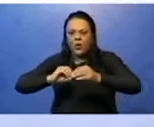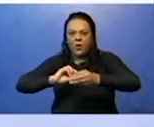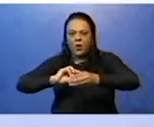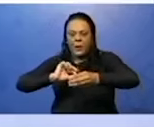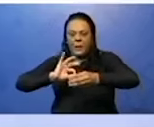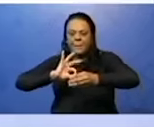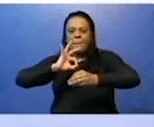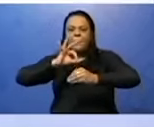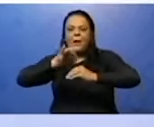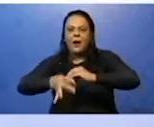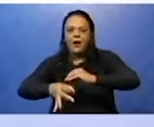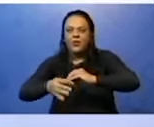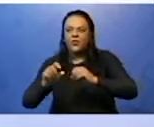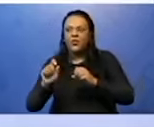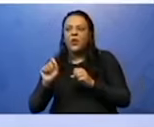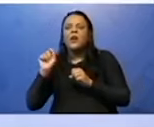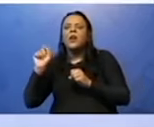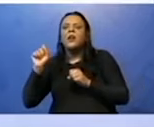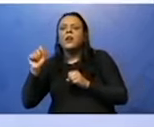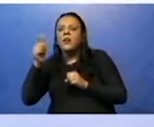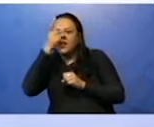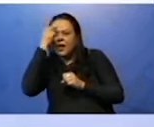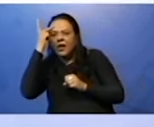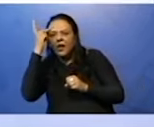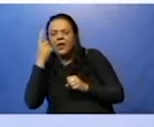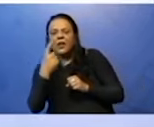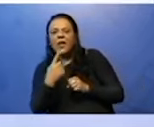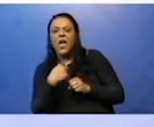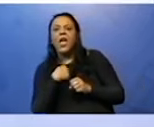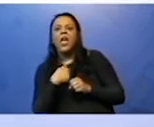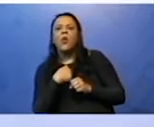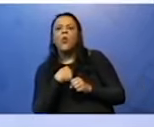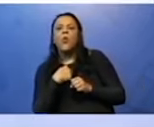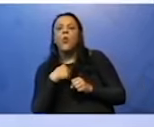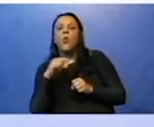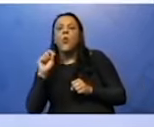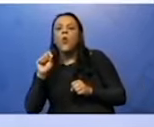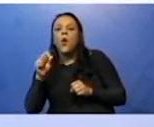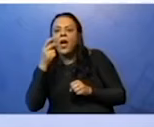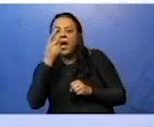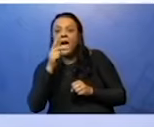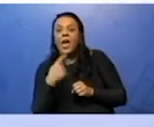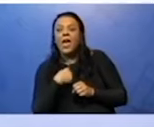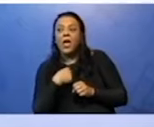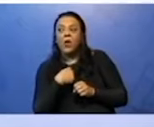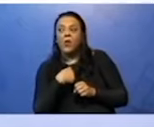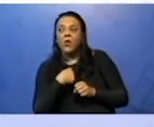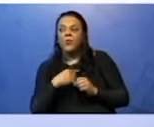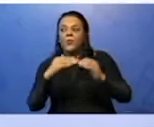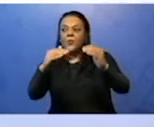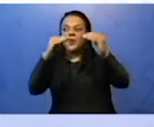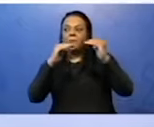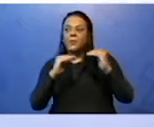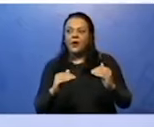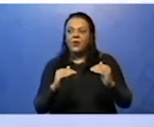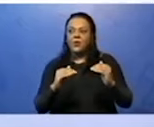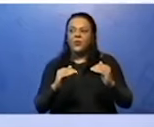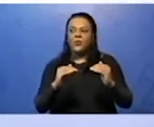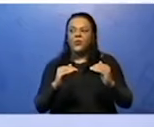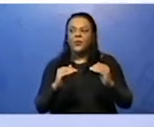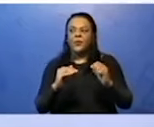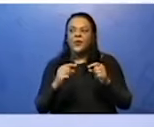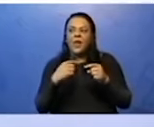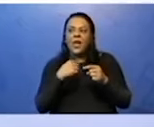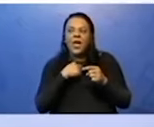que enviou? E eu. Para não repetir o eu novamente. Por que que existe o sujeito desinencial ou oculto?